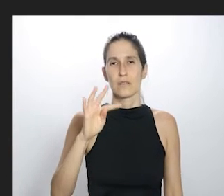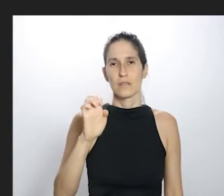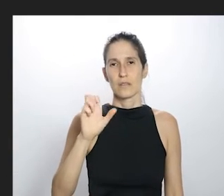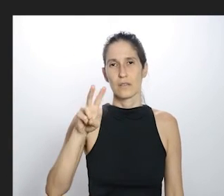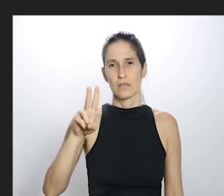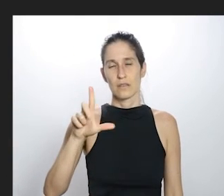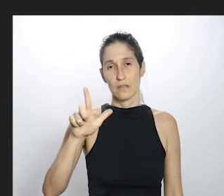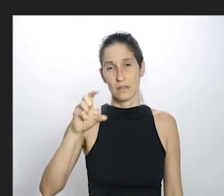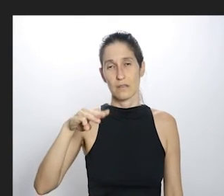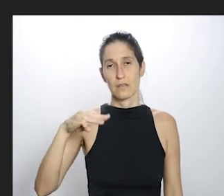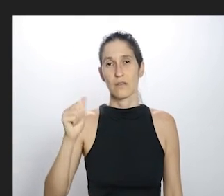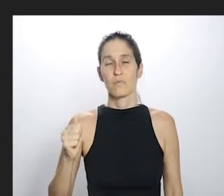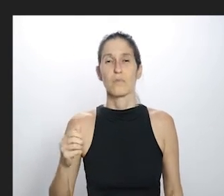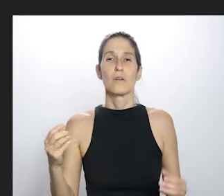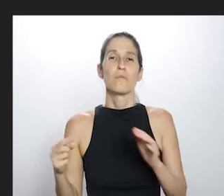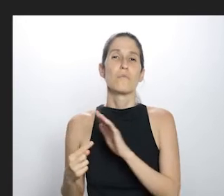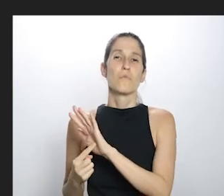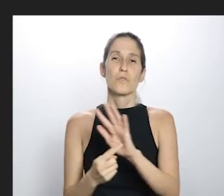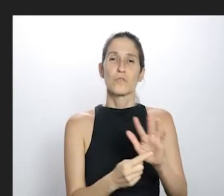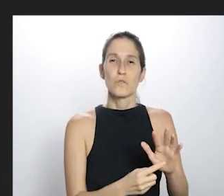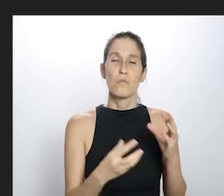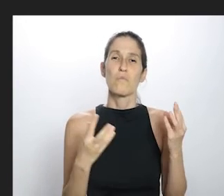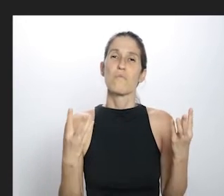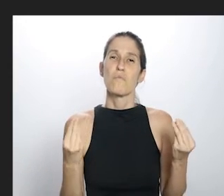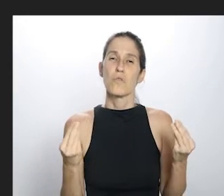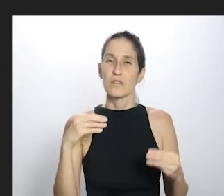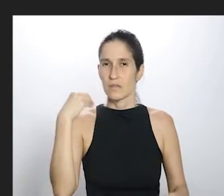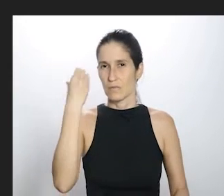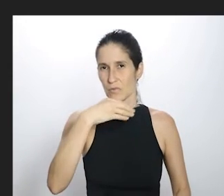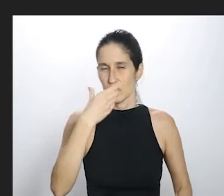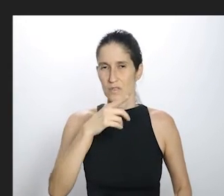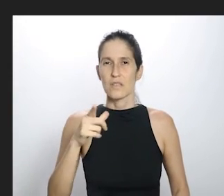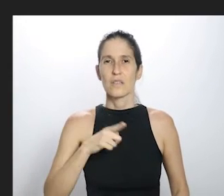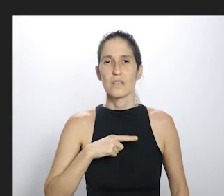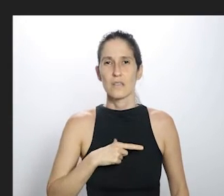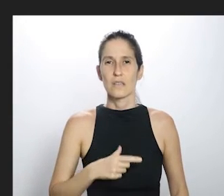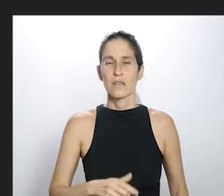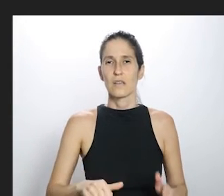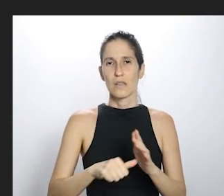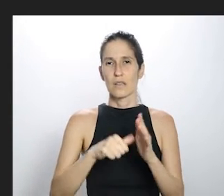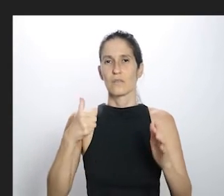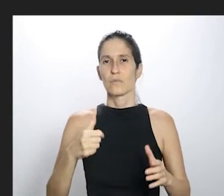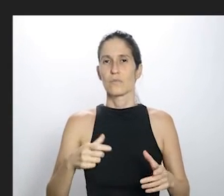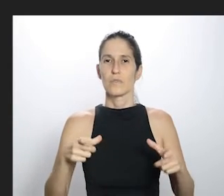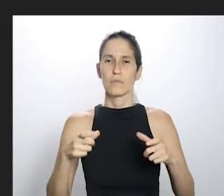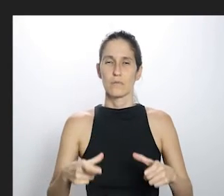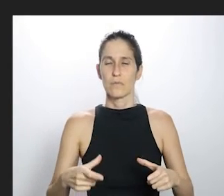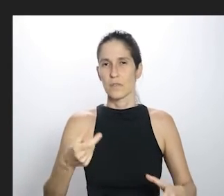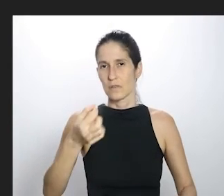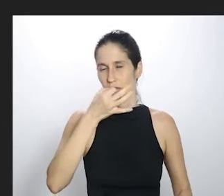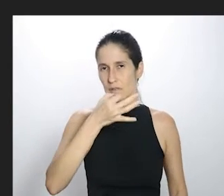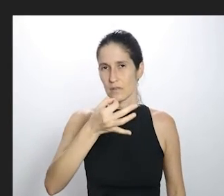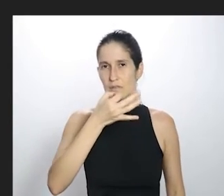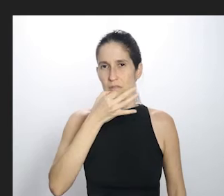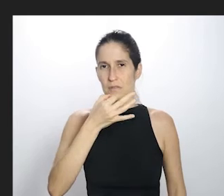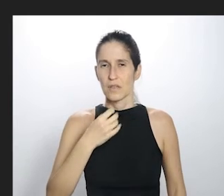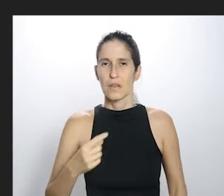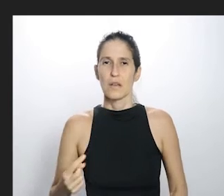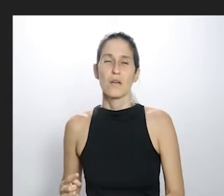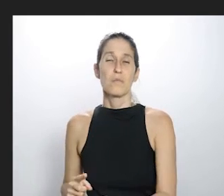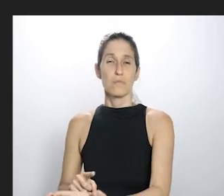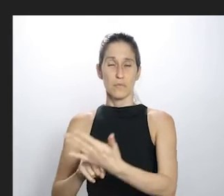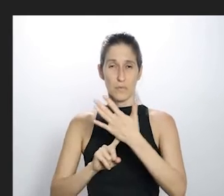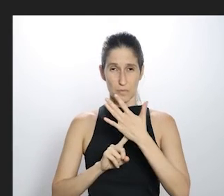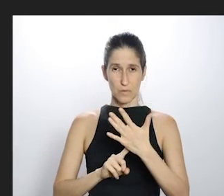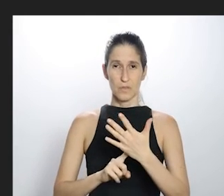praticamente todo o repertório do primeiro CD, ela é uma grande Mestra para mim, e eu acho que é isso, ela me